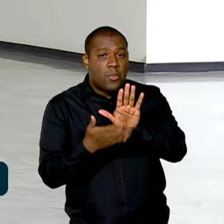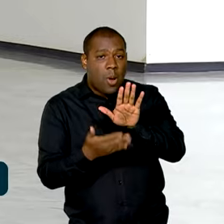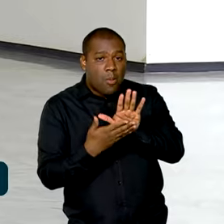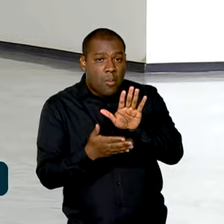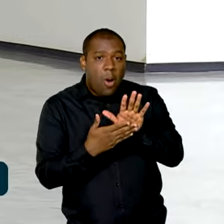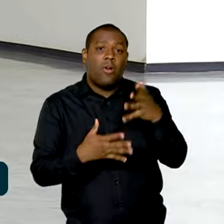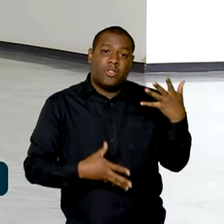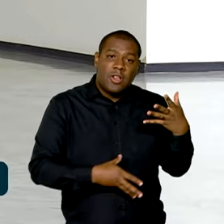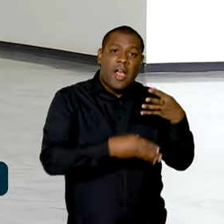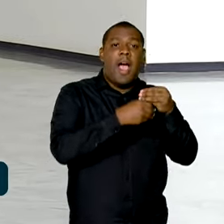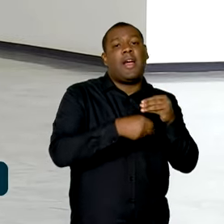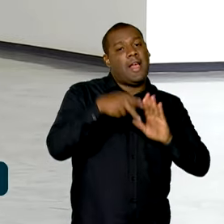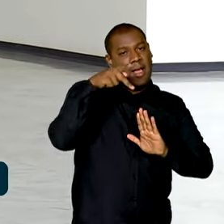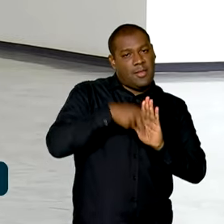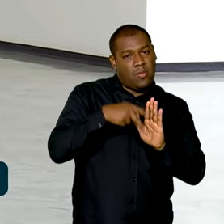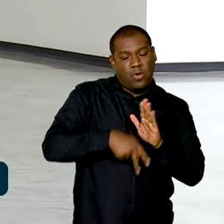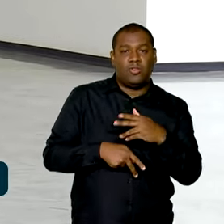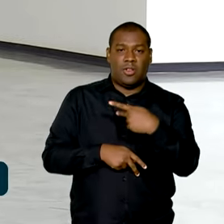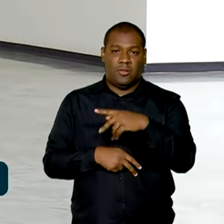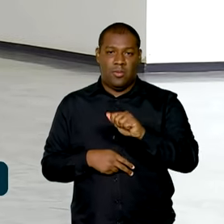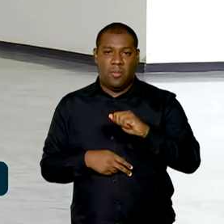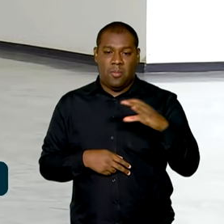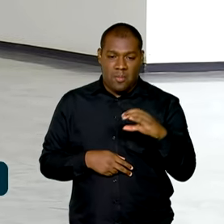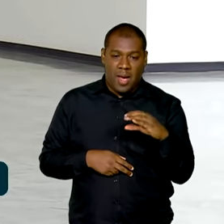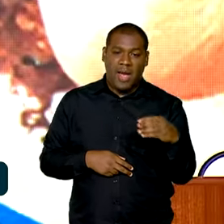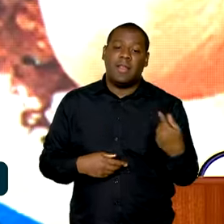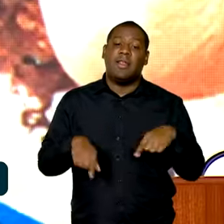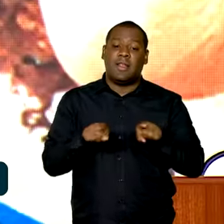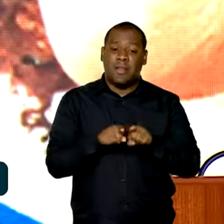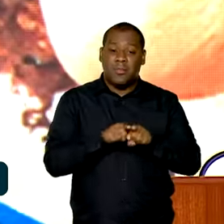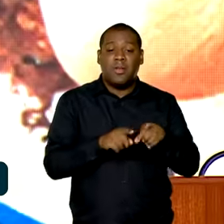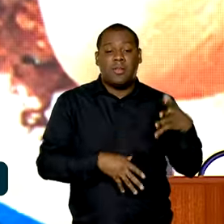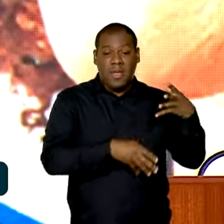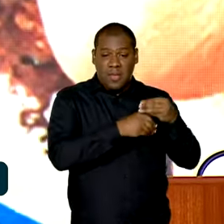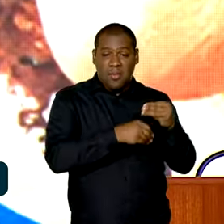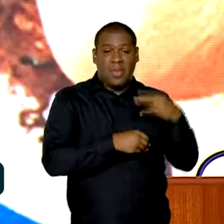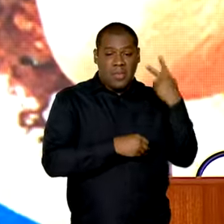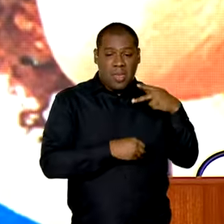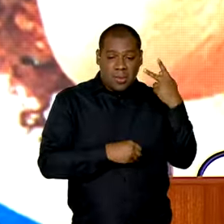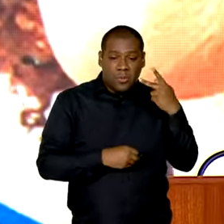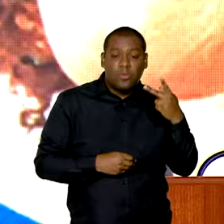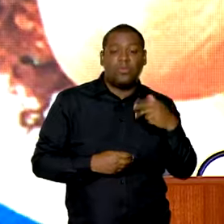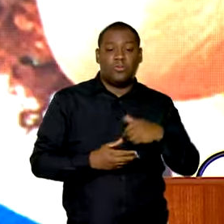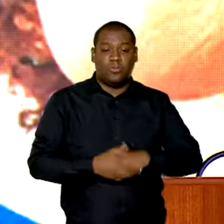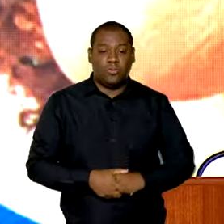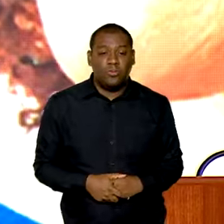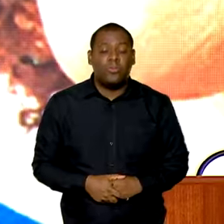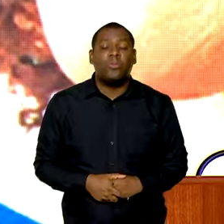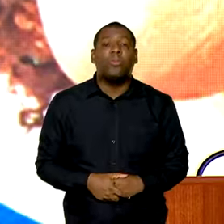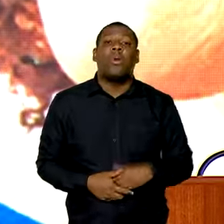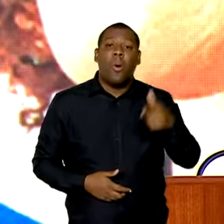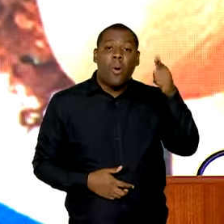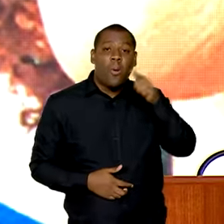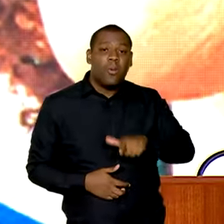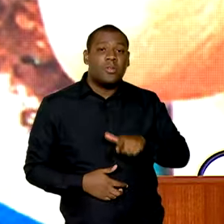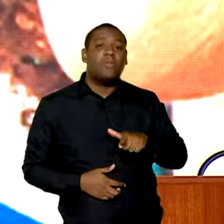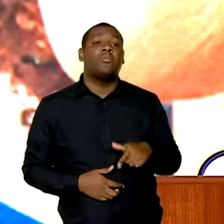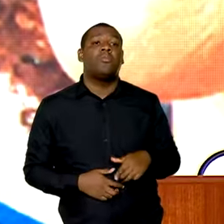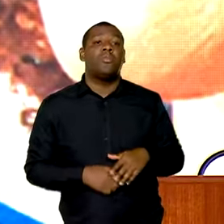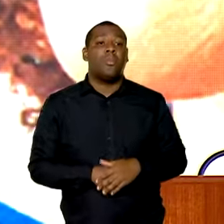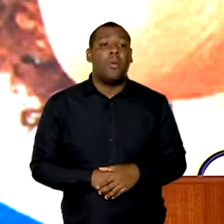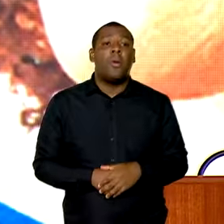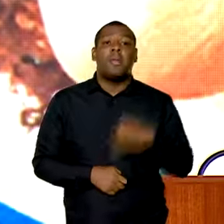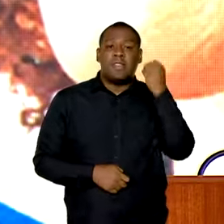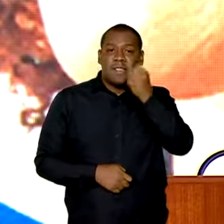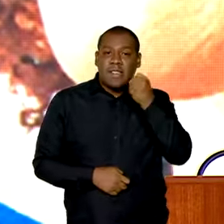a execução de projetos por meio de emendas parlamentares. Nós conseguiremos incorporar, através de emendas